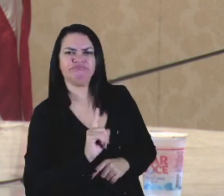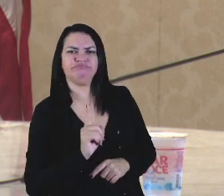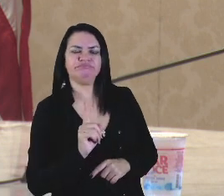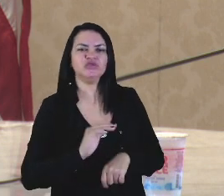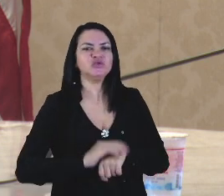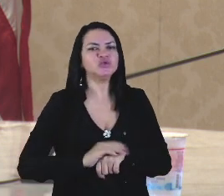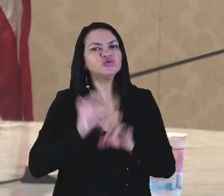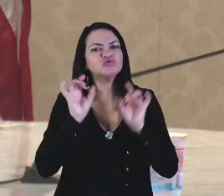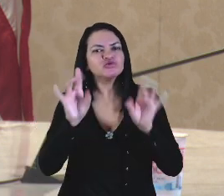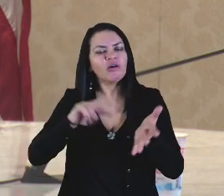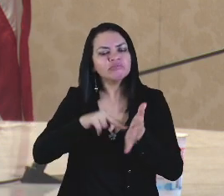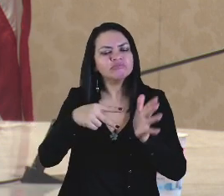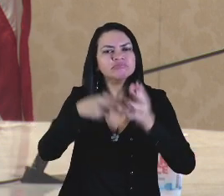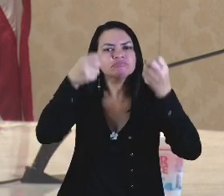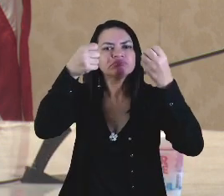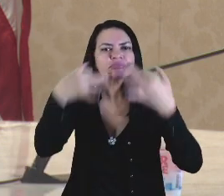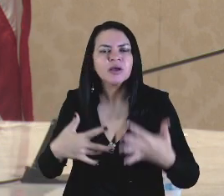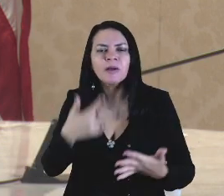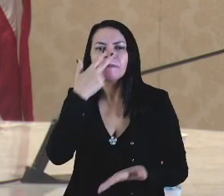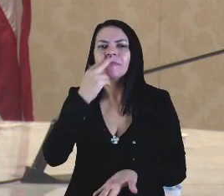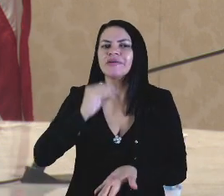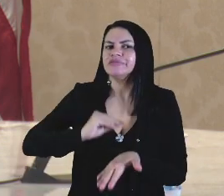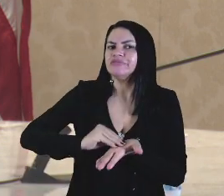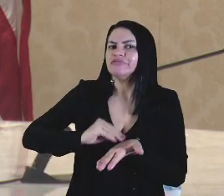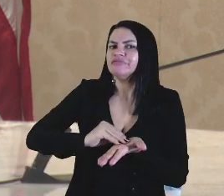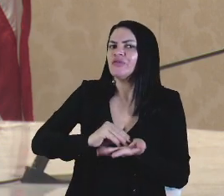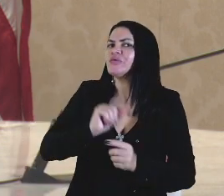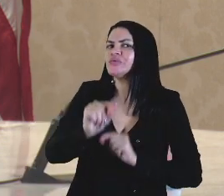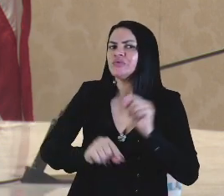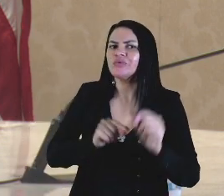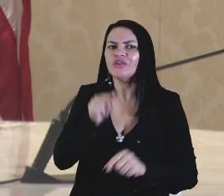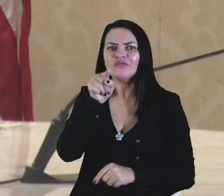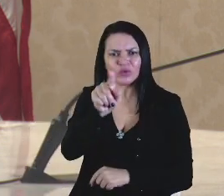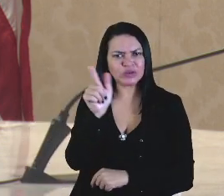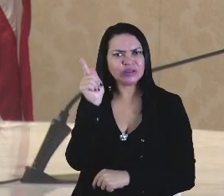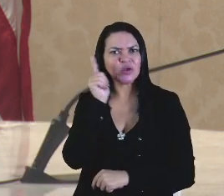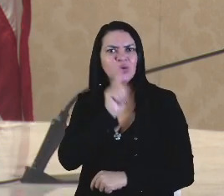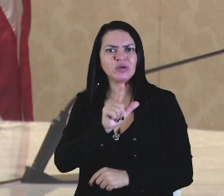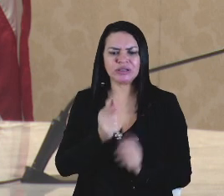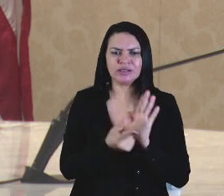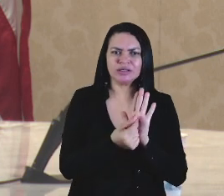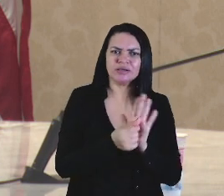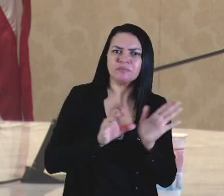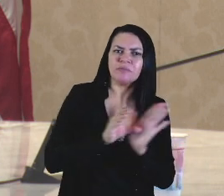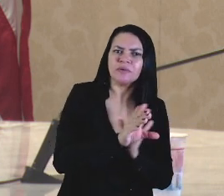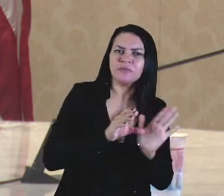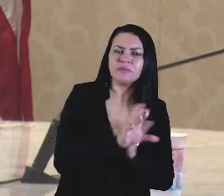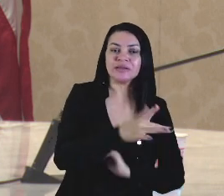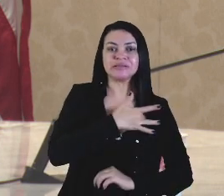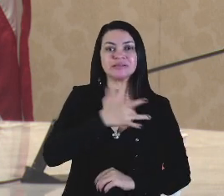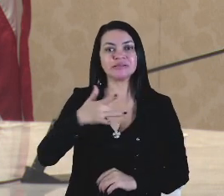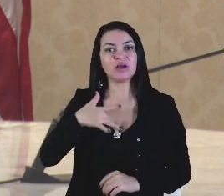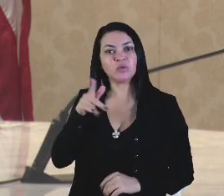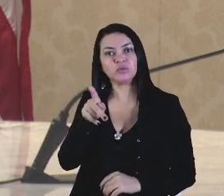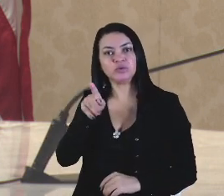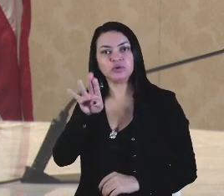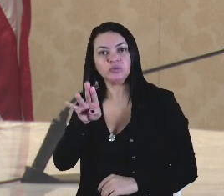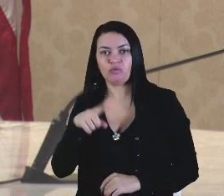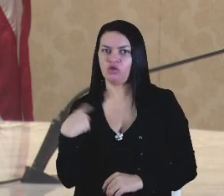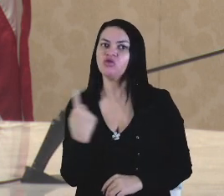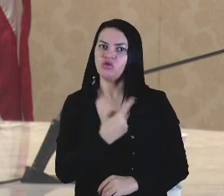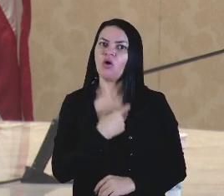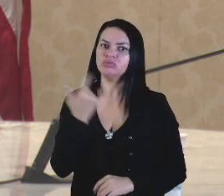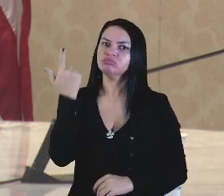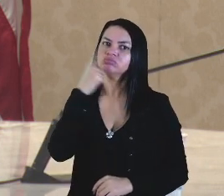consigno, que é uma exceção você conseguir ao mesmo tempo investir na saúde pública como temos investido